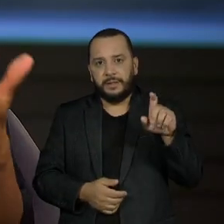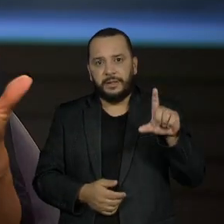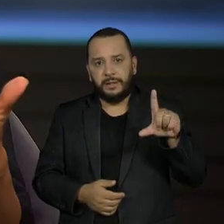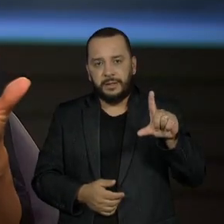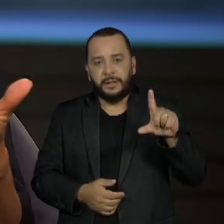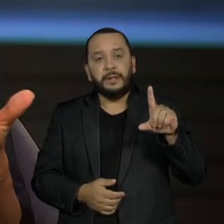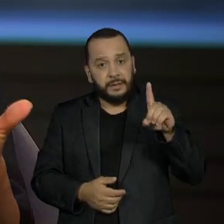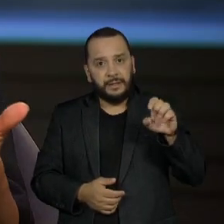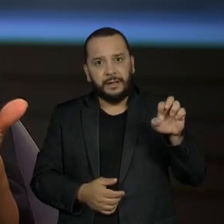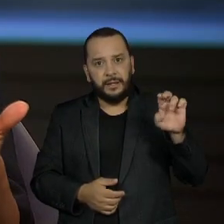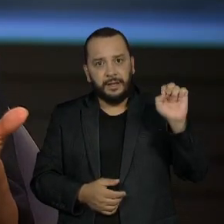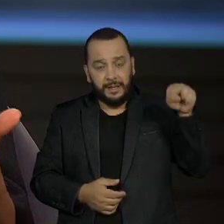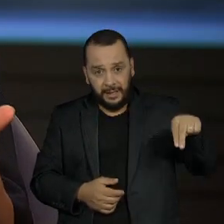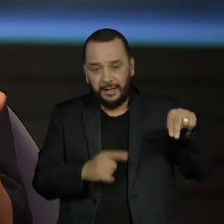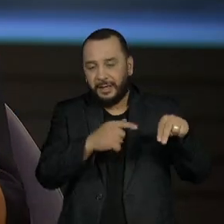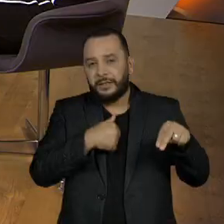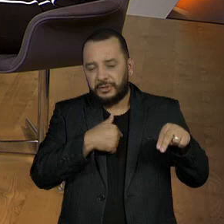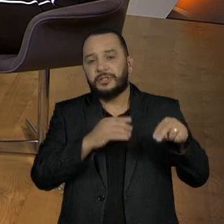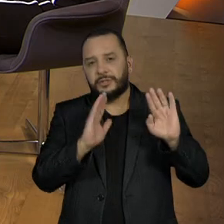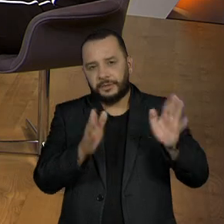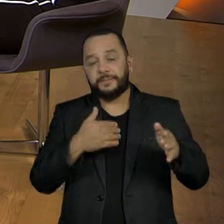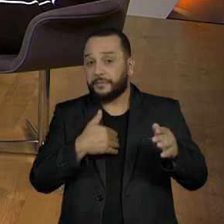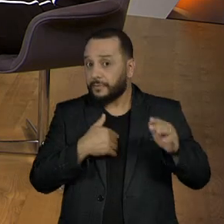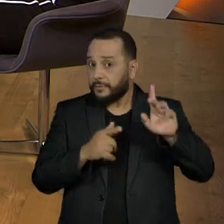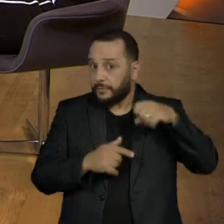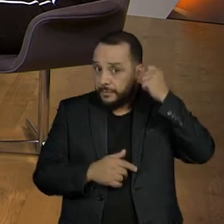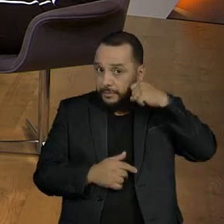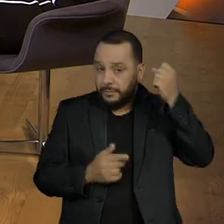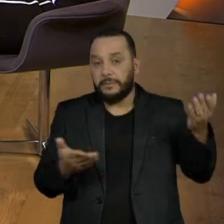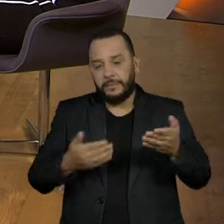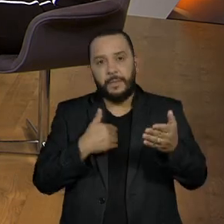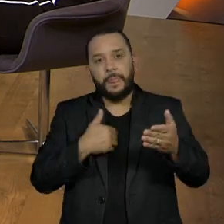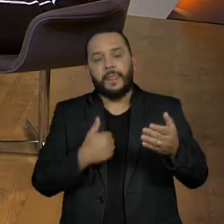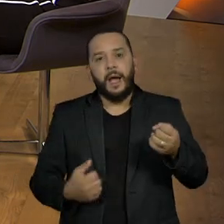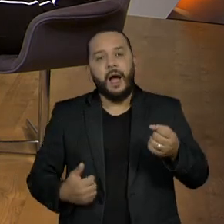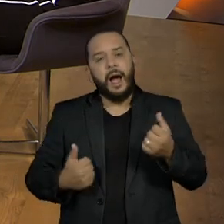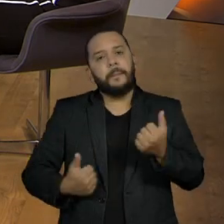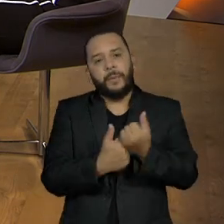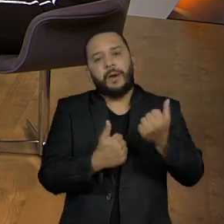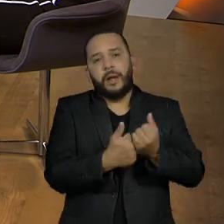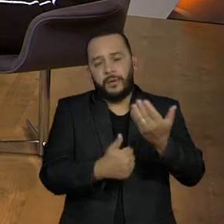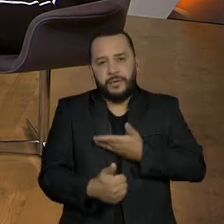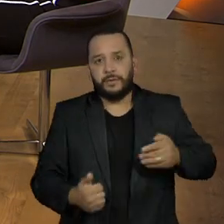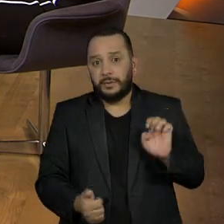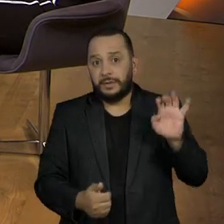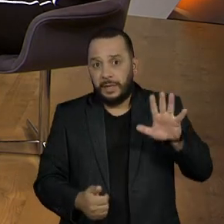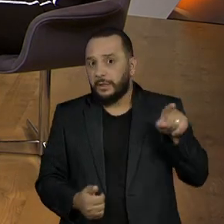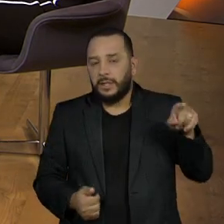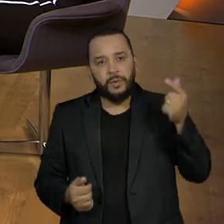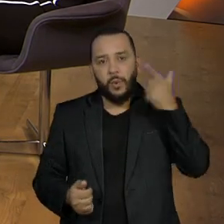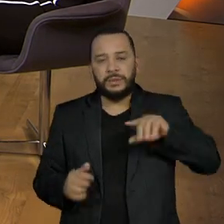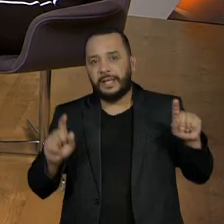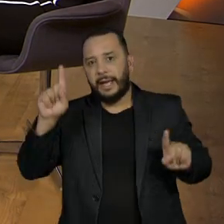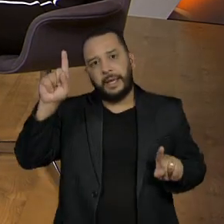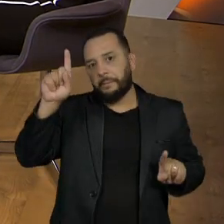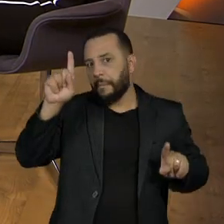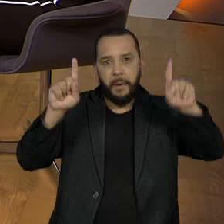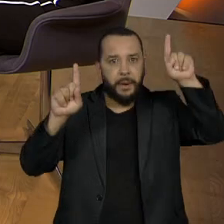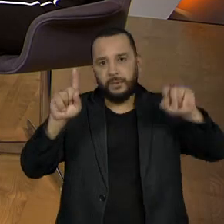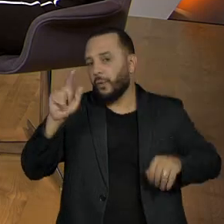apoiado pelo governador do Estado, portanto, não é um desconhecido, não é um outsider, não consegue